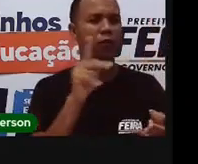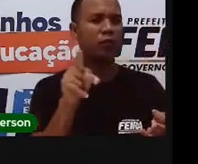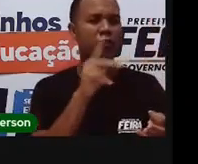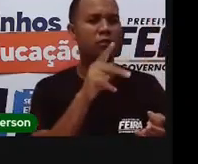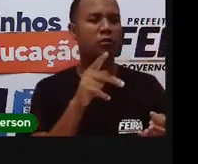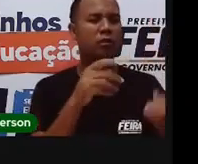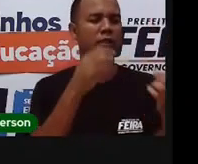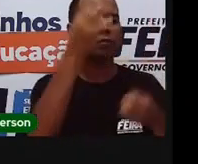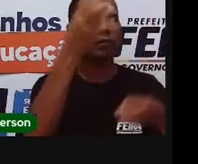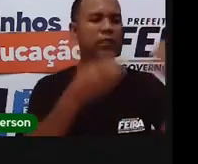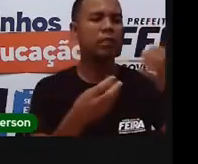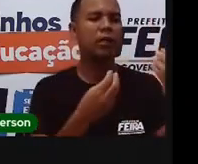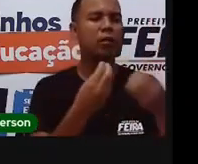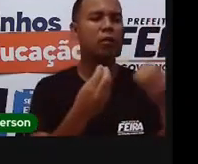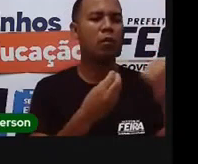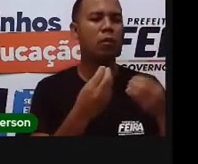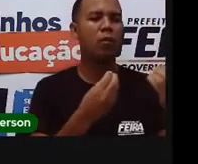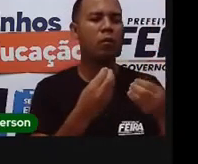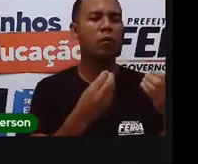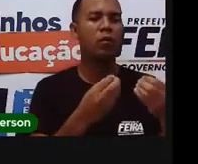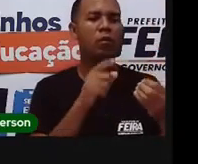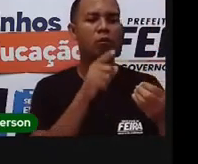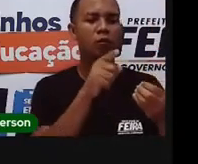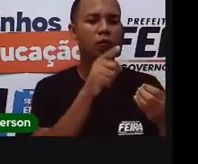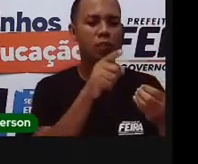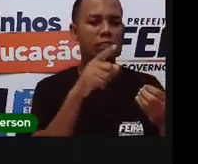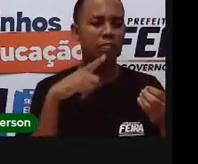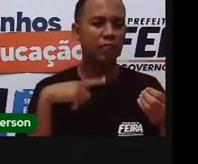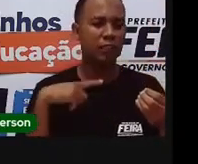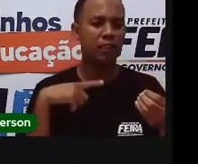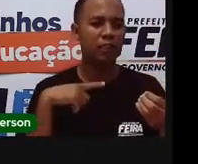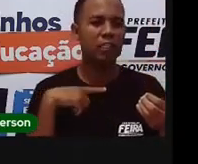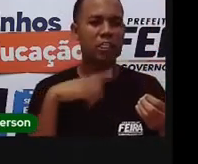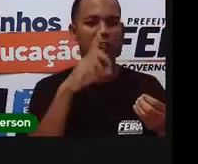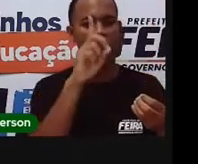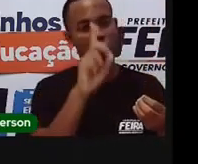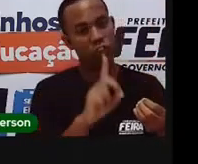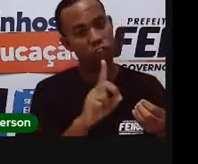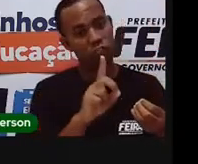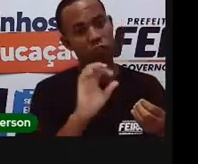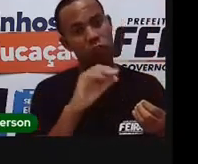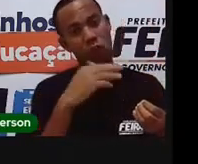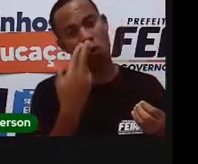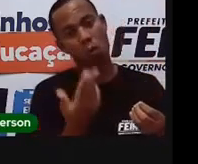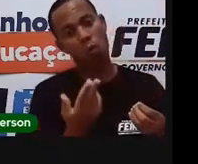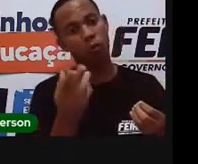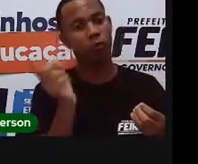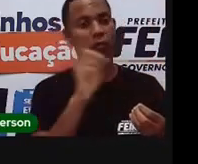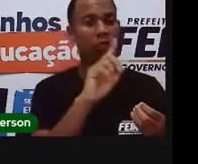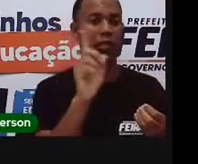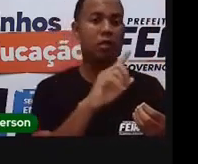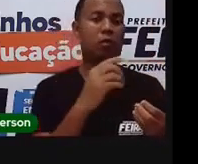fala exatamente sobre isso. Sobre você ter direito ou não a esses serviços e o porquê.